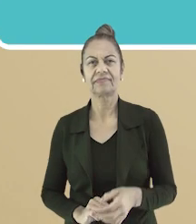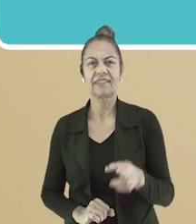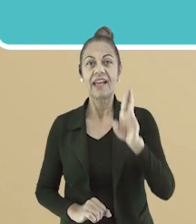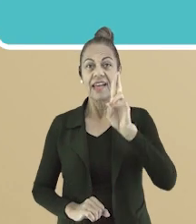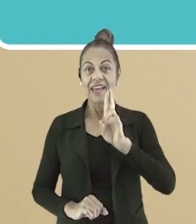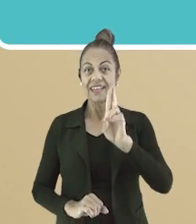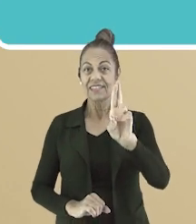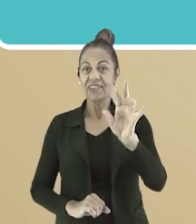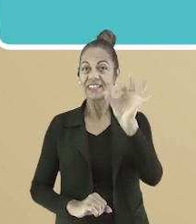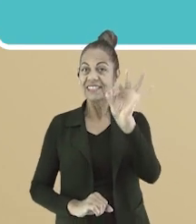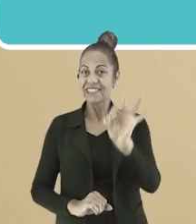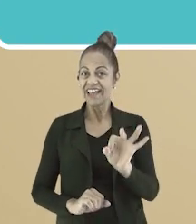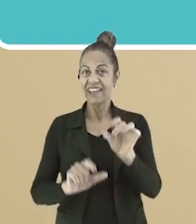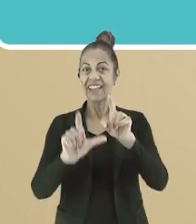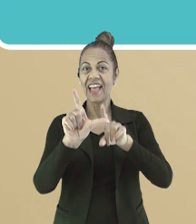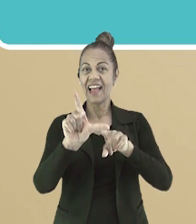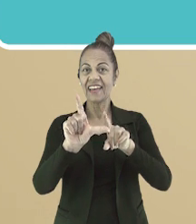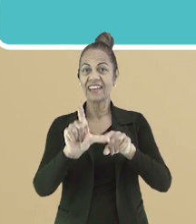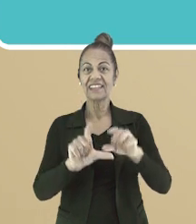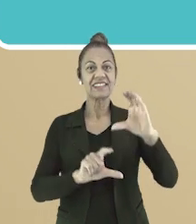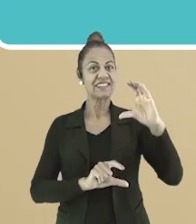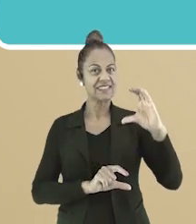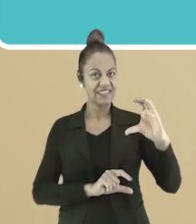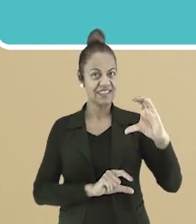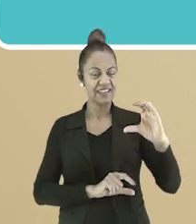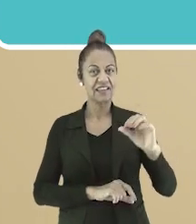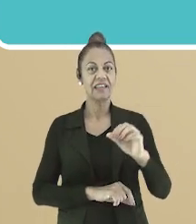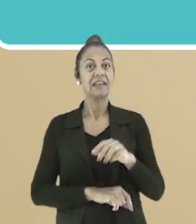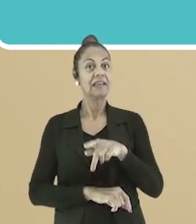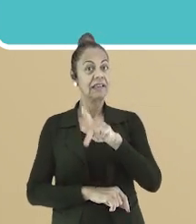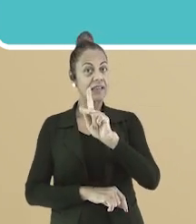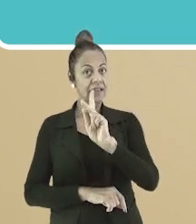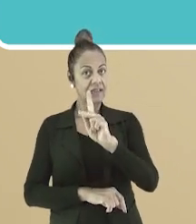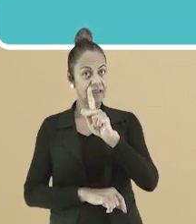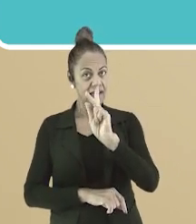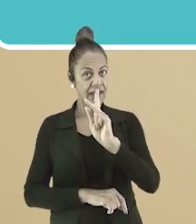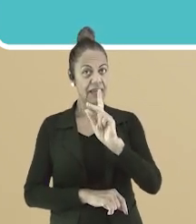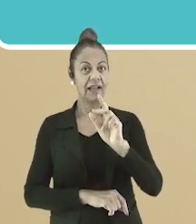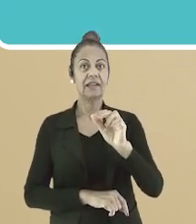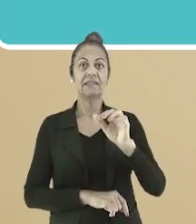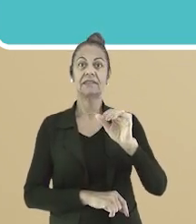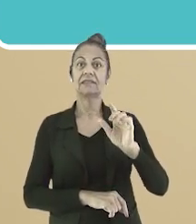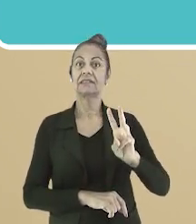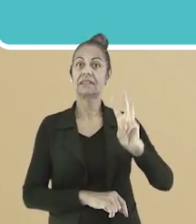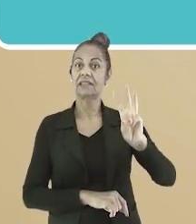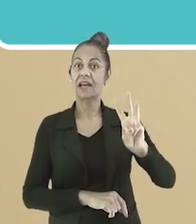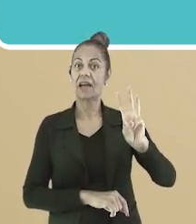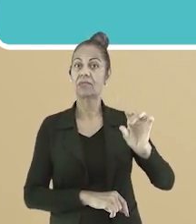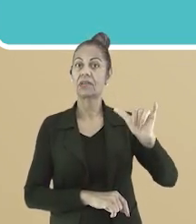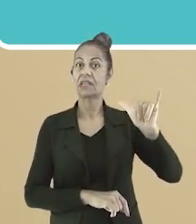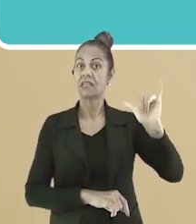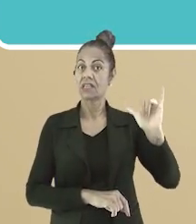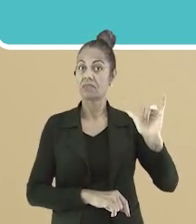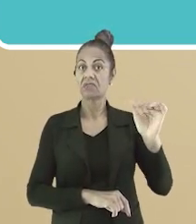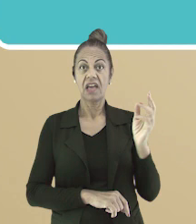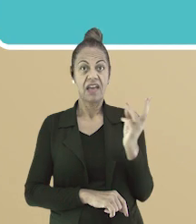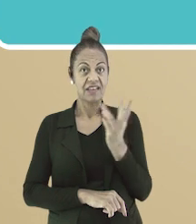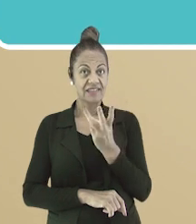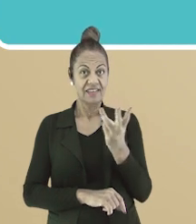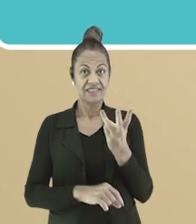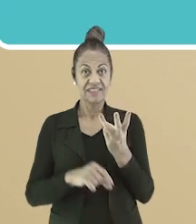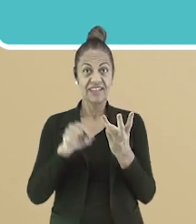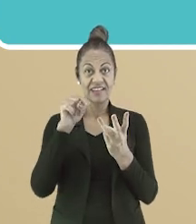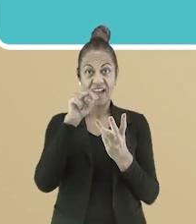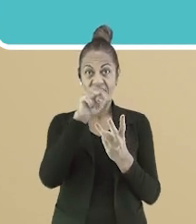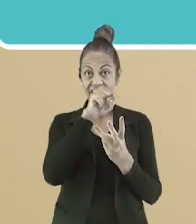A resposta correta é a letra C. K, W e Y. Essas letras começaram